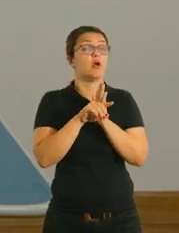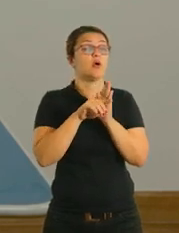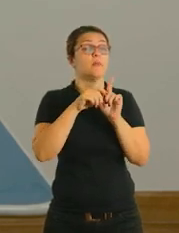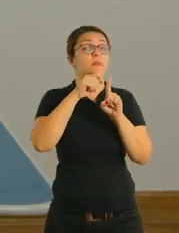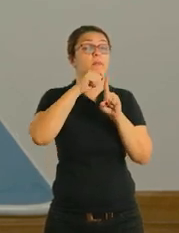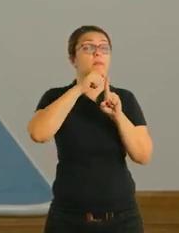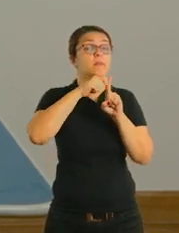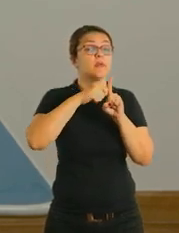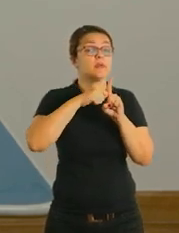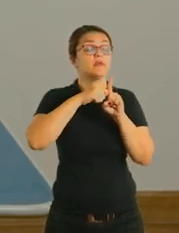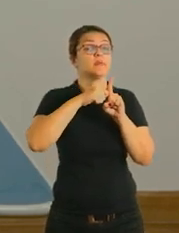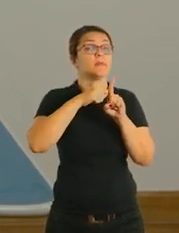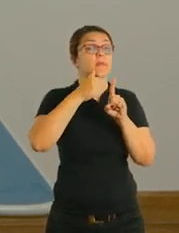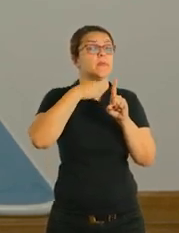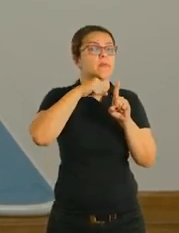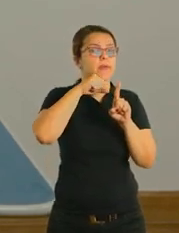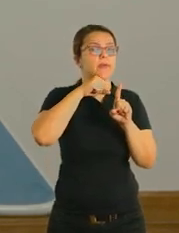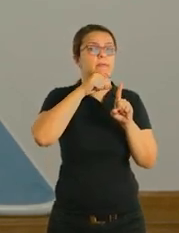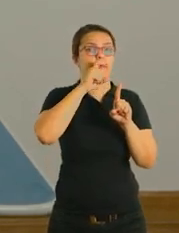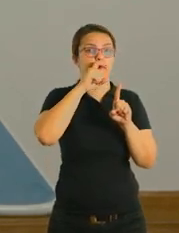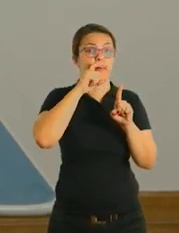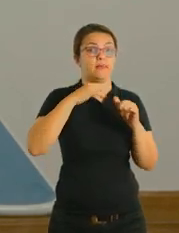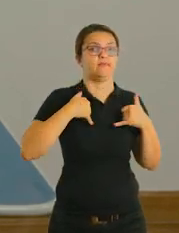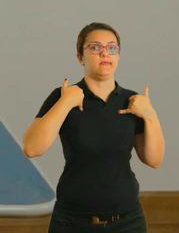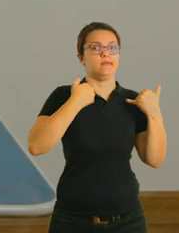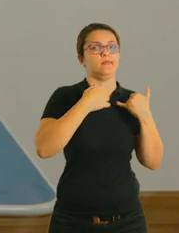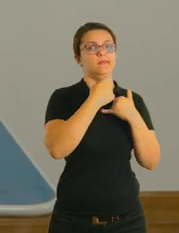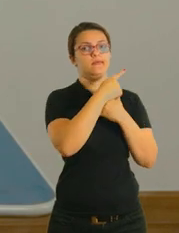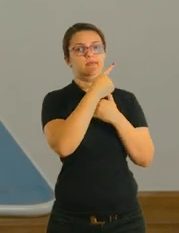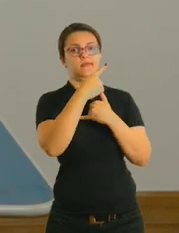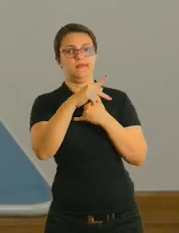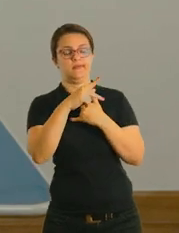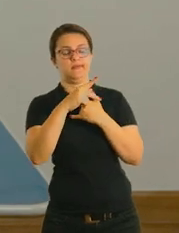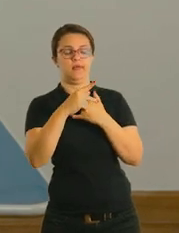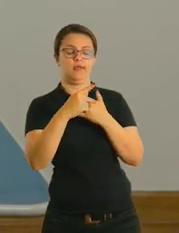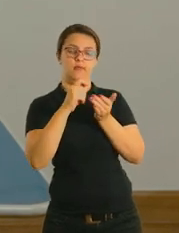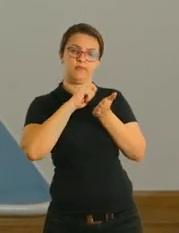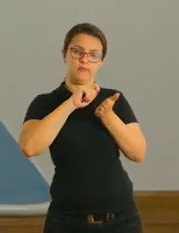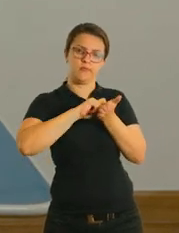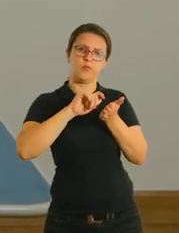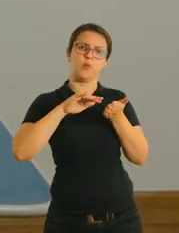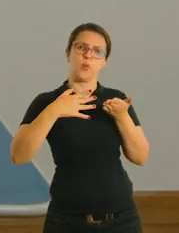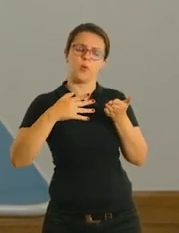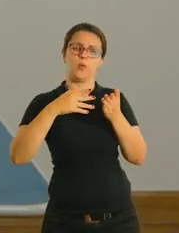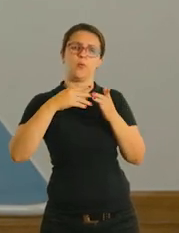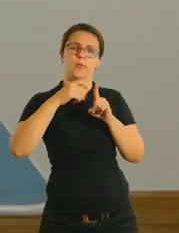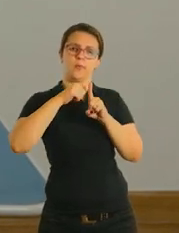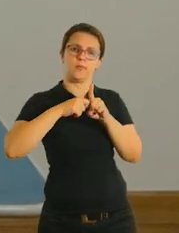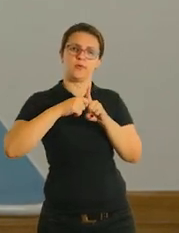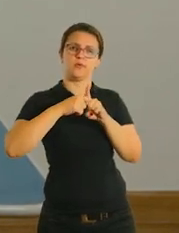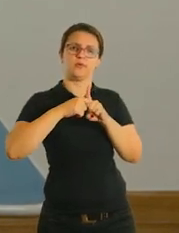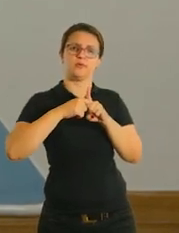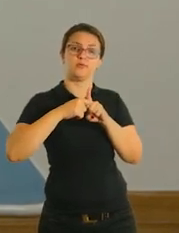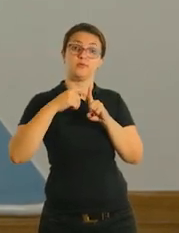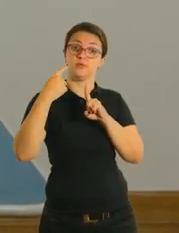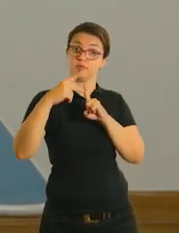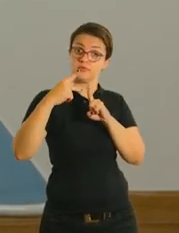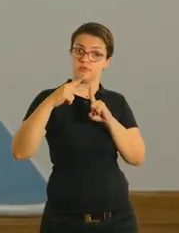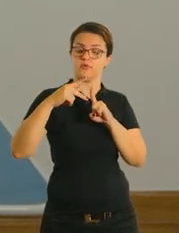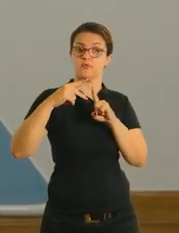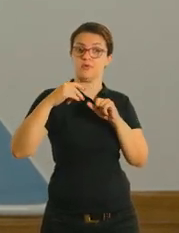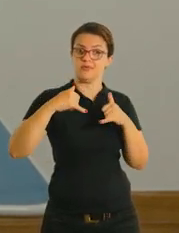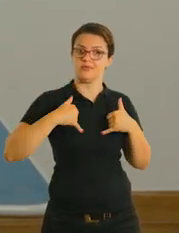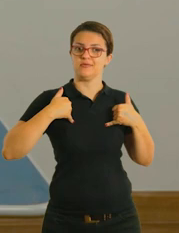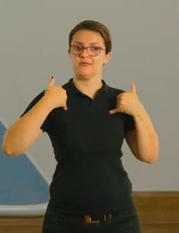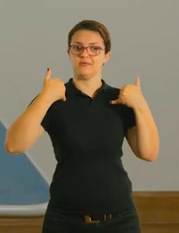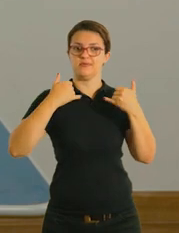os meses do ano do aniversário dele. E também vai falar aqui qual é o mês do seu aniversário. E também